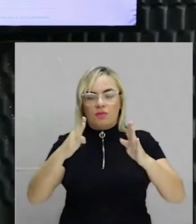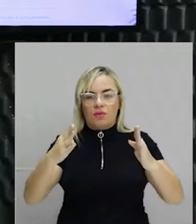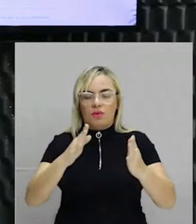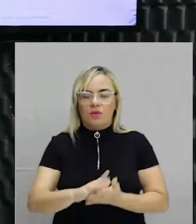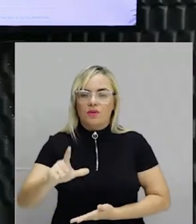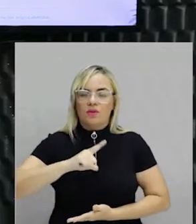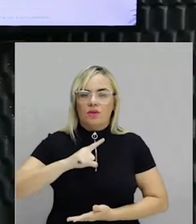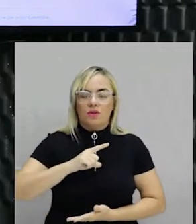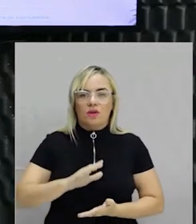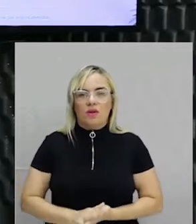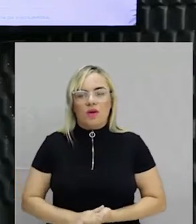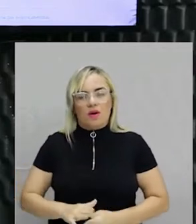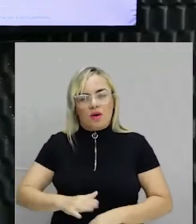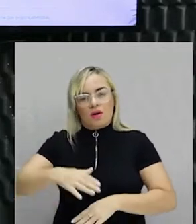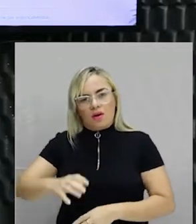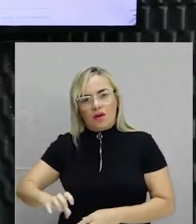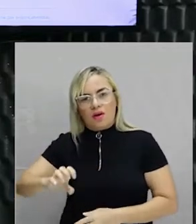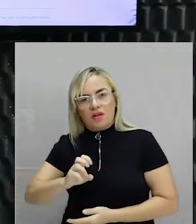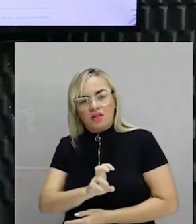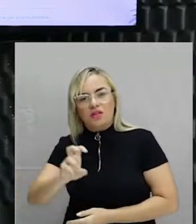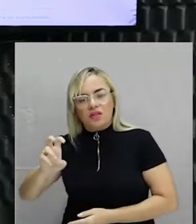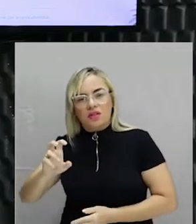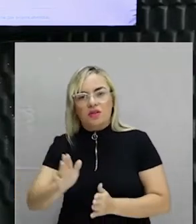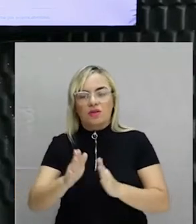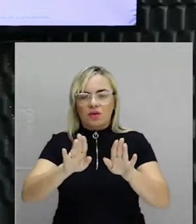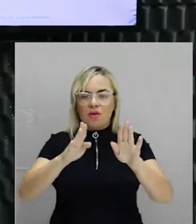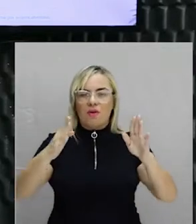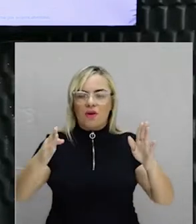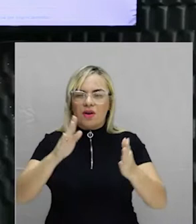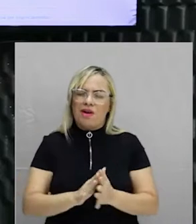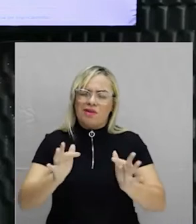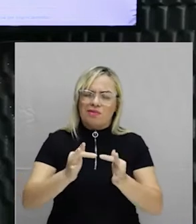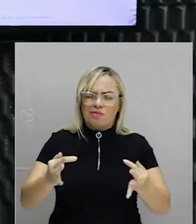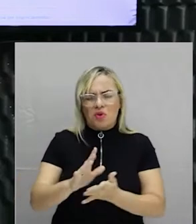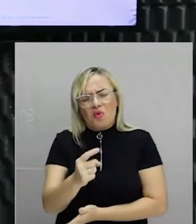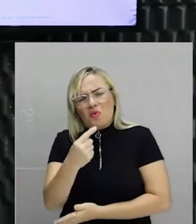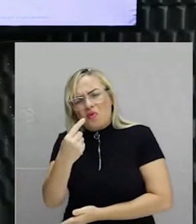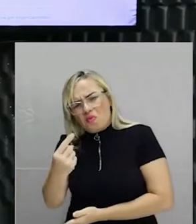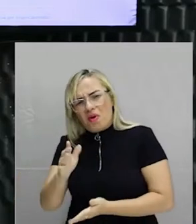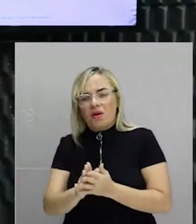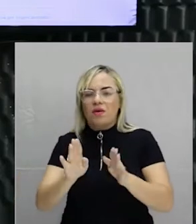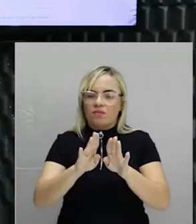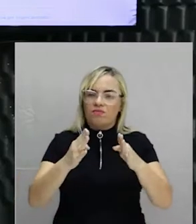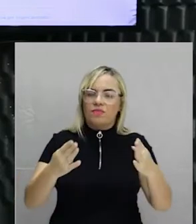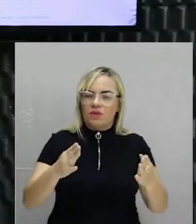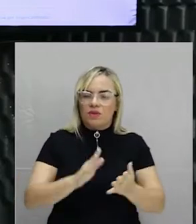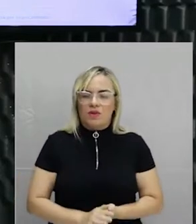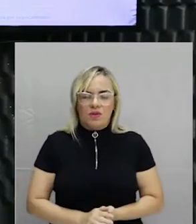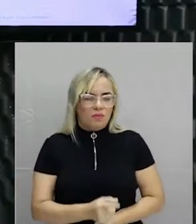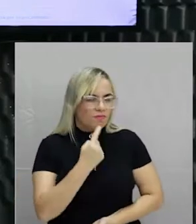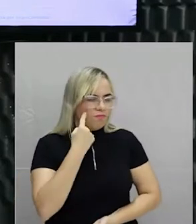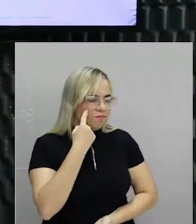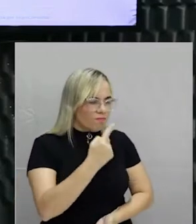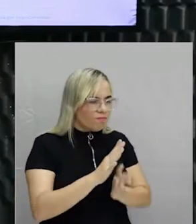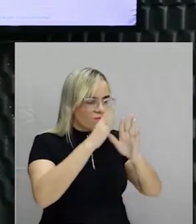mais simplinha, uma porta apenas. Então, vocês, quando começarem a olhar igrejas, inclusive aqui em São Luís do Maranhão, começam a perceber isso. A